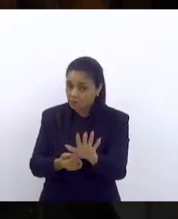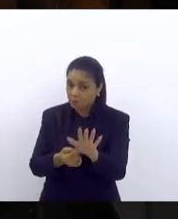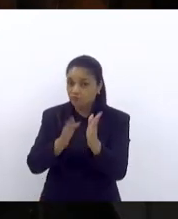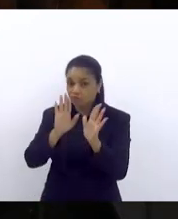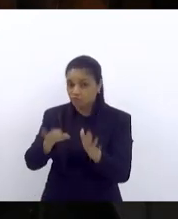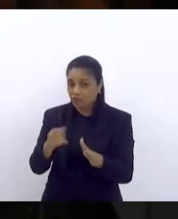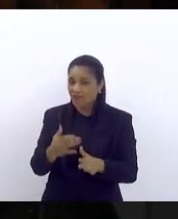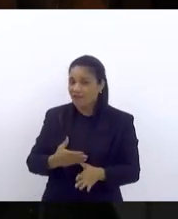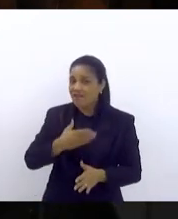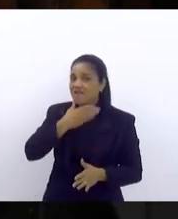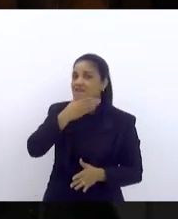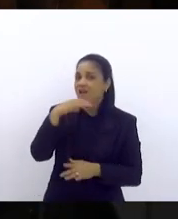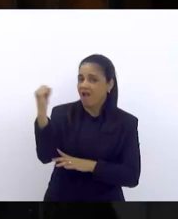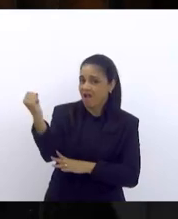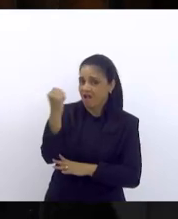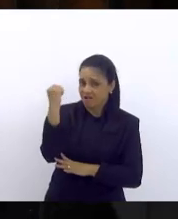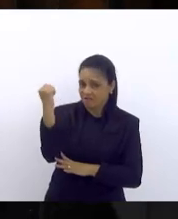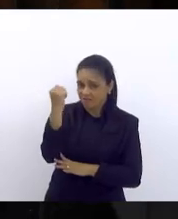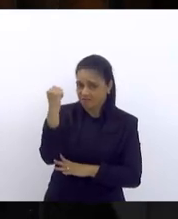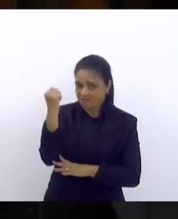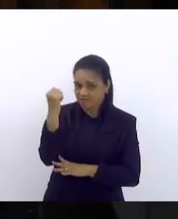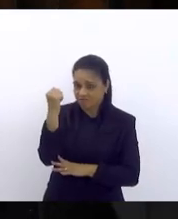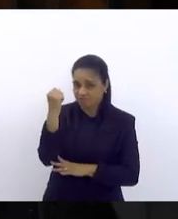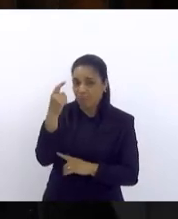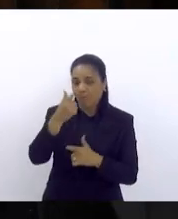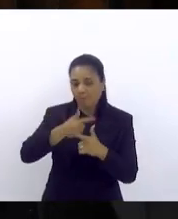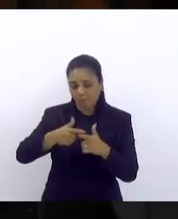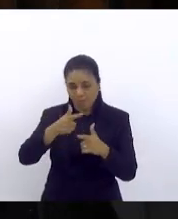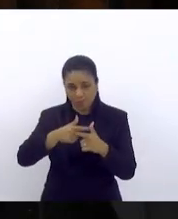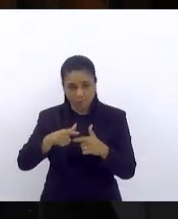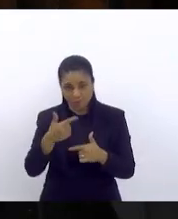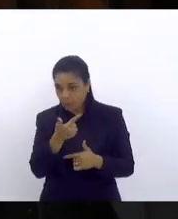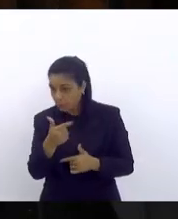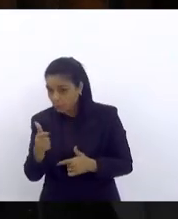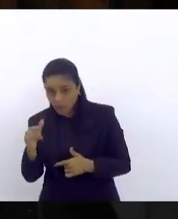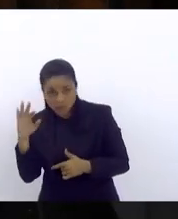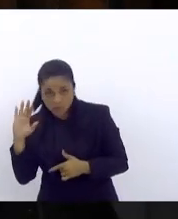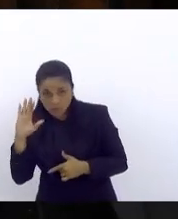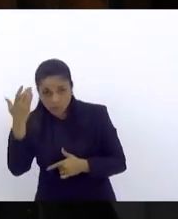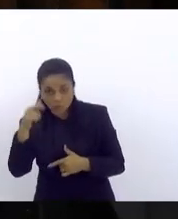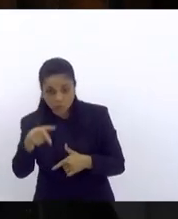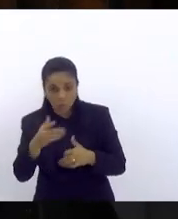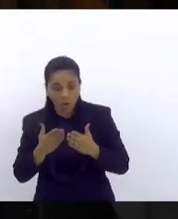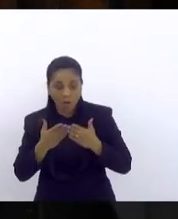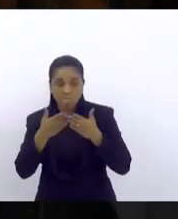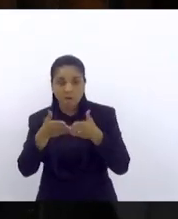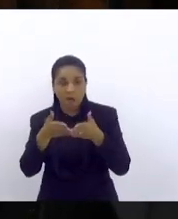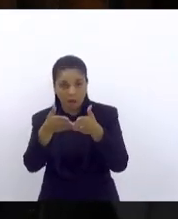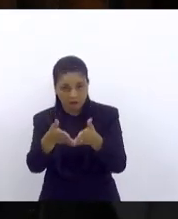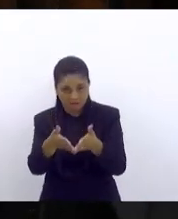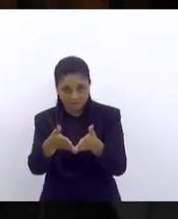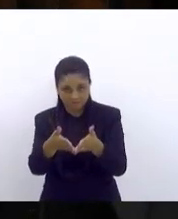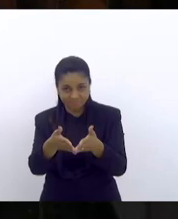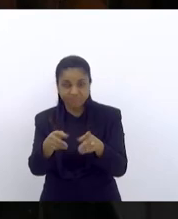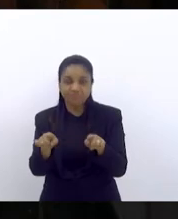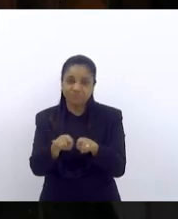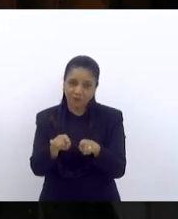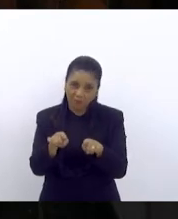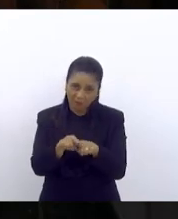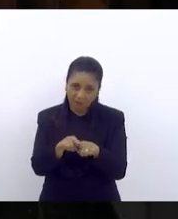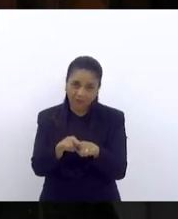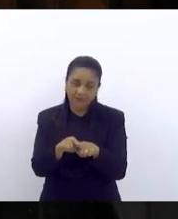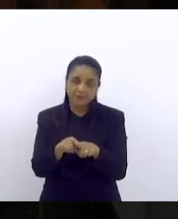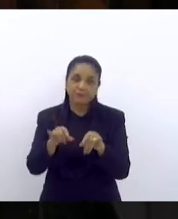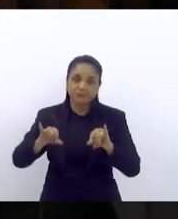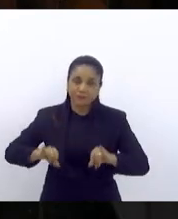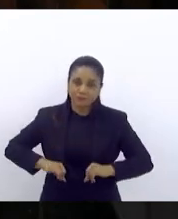grave problema que ainda está sendo solução com o sistema de barcas que afeta diretamente